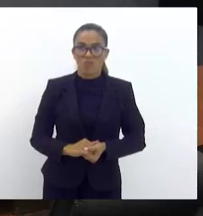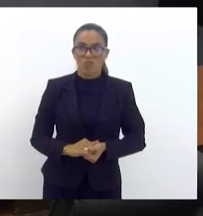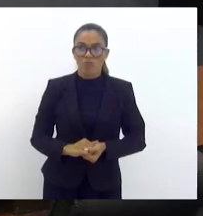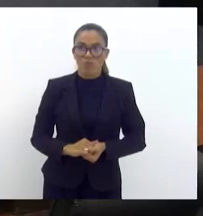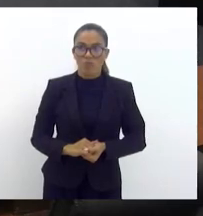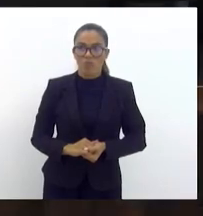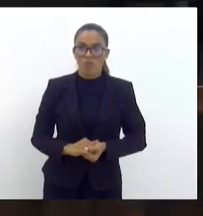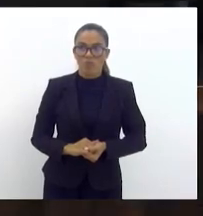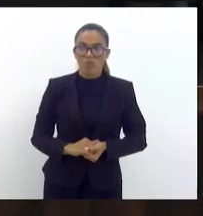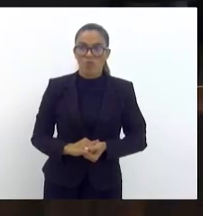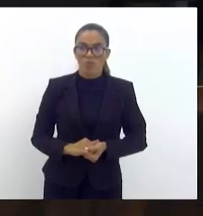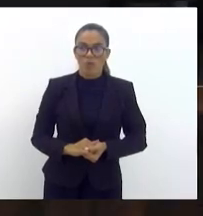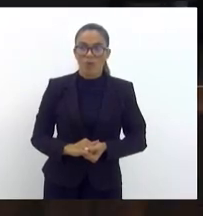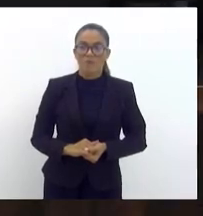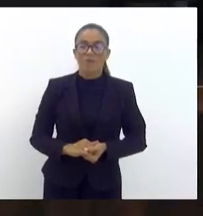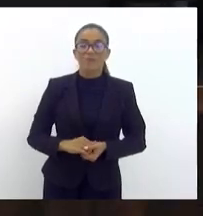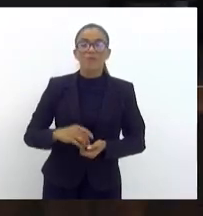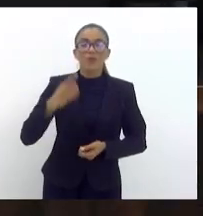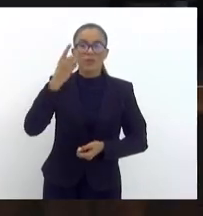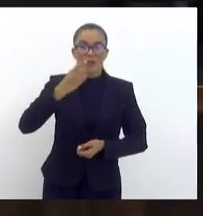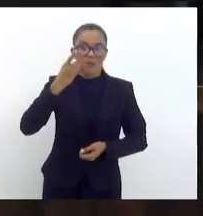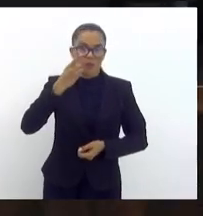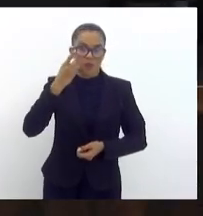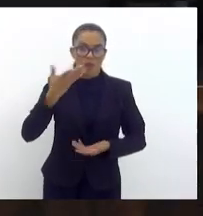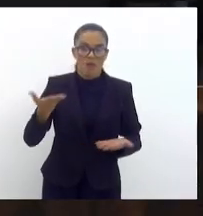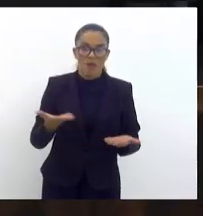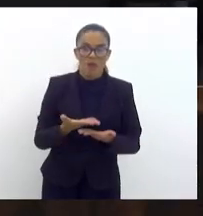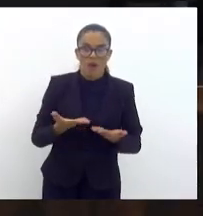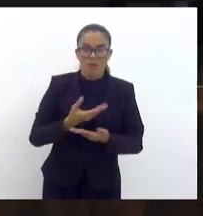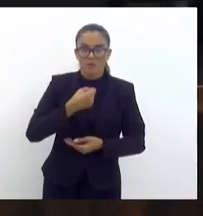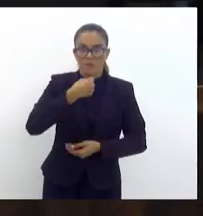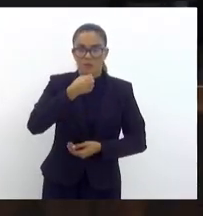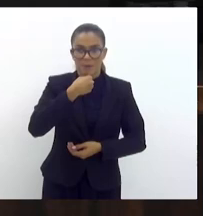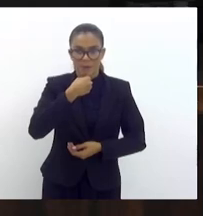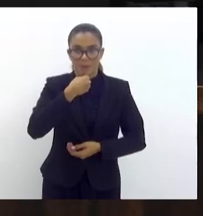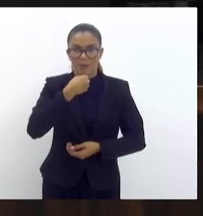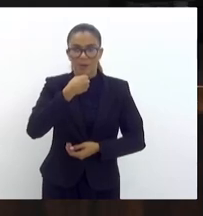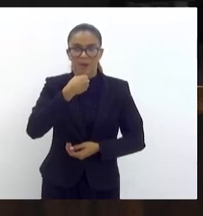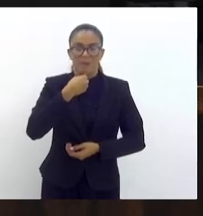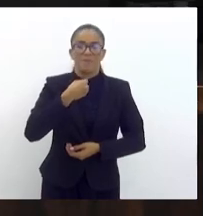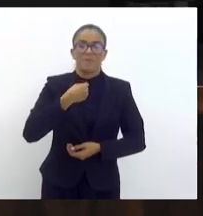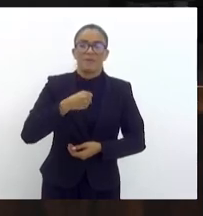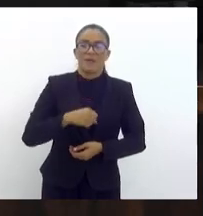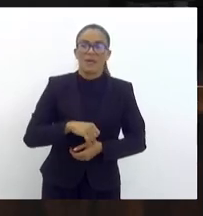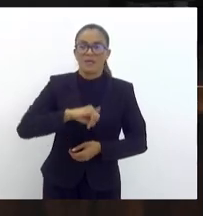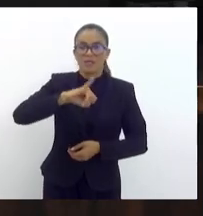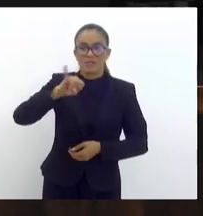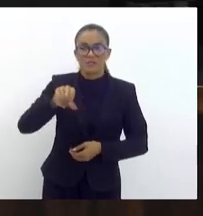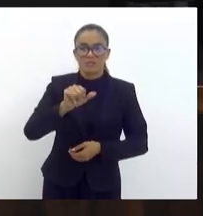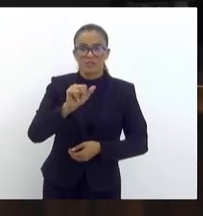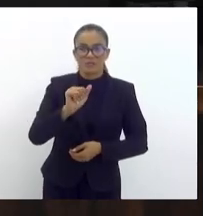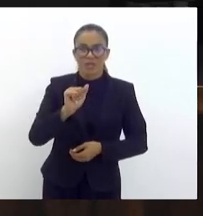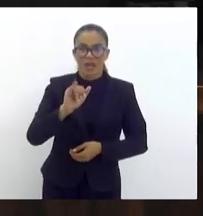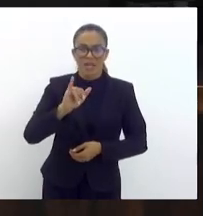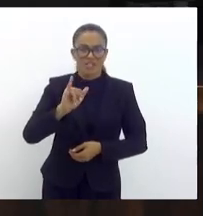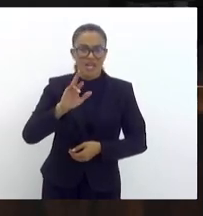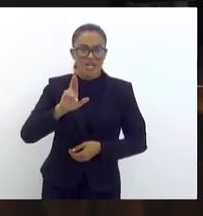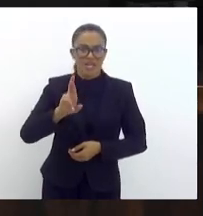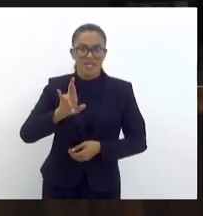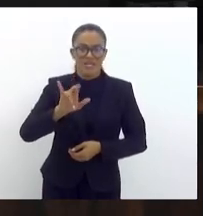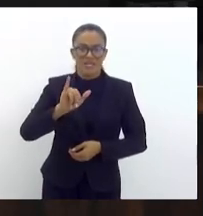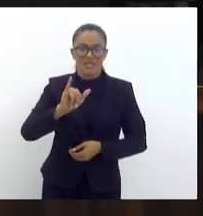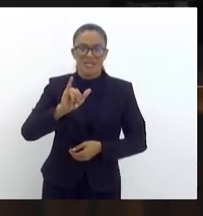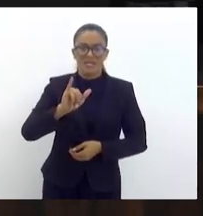Próximo orador de escrito é o nobre deputado Jari de Oliveira. Vossa Excelência dispõe